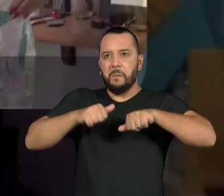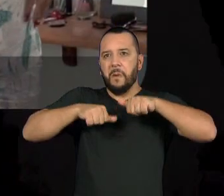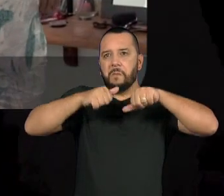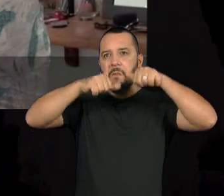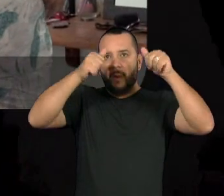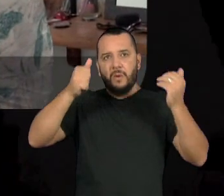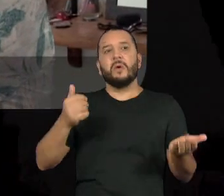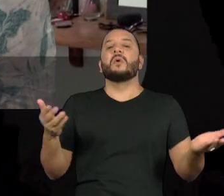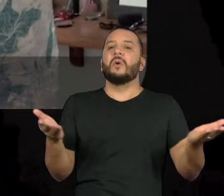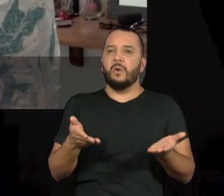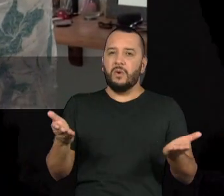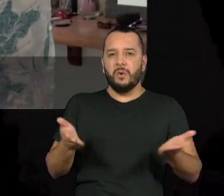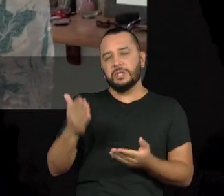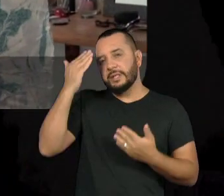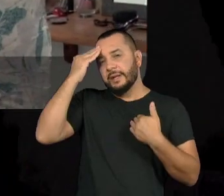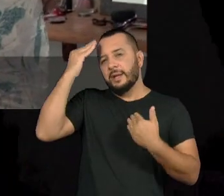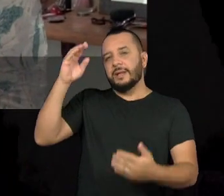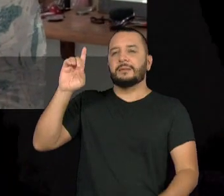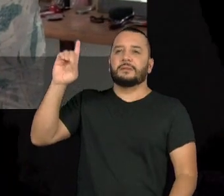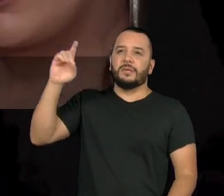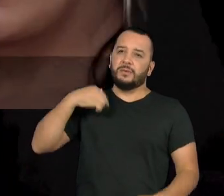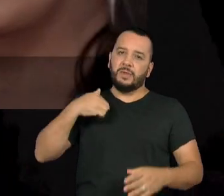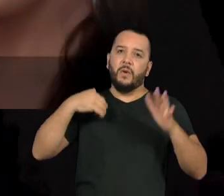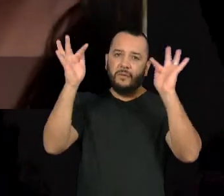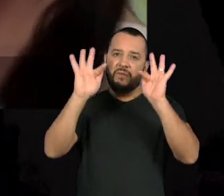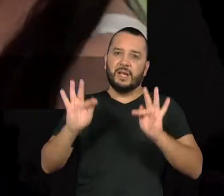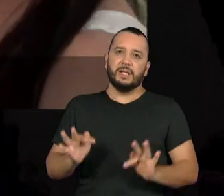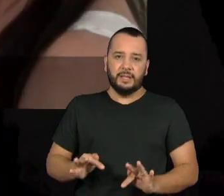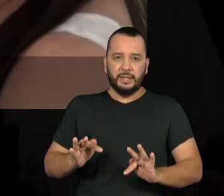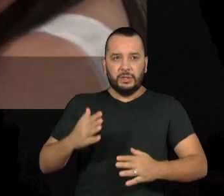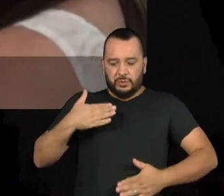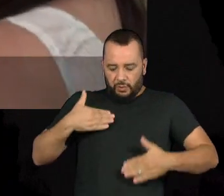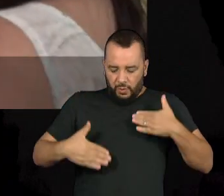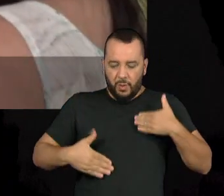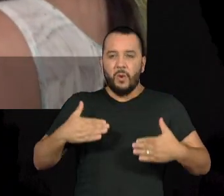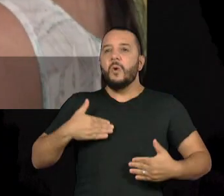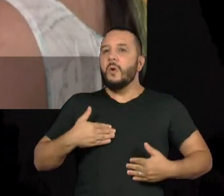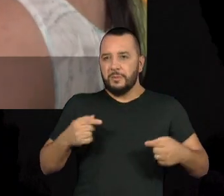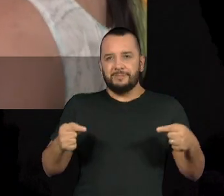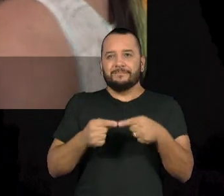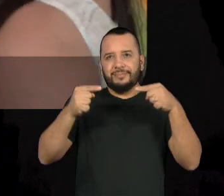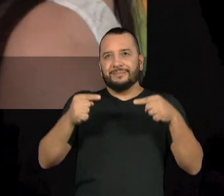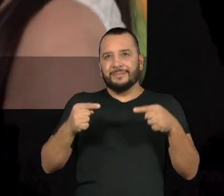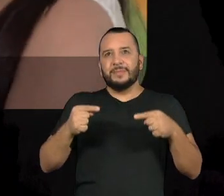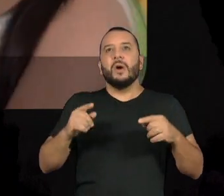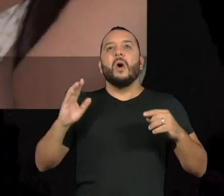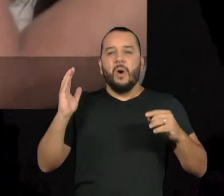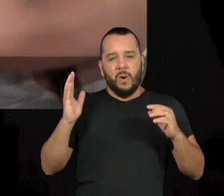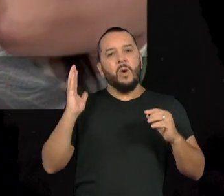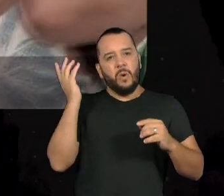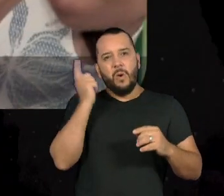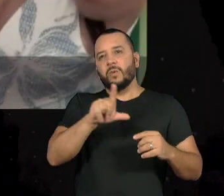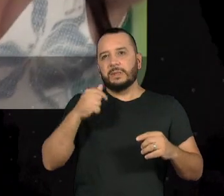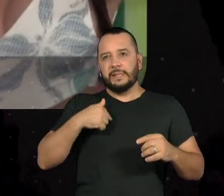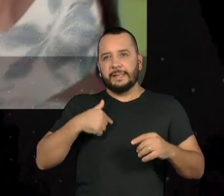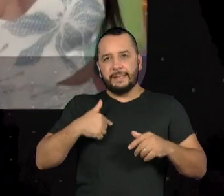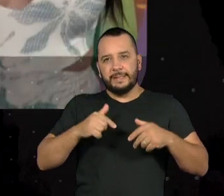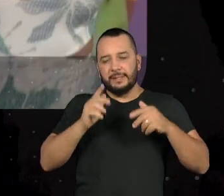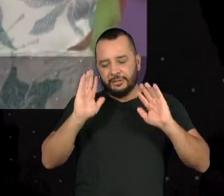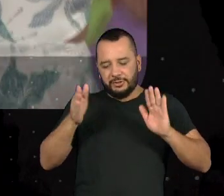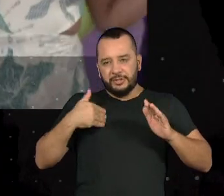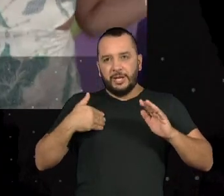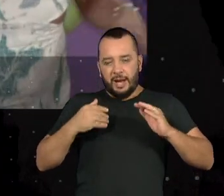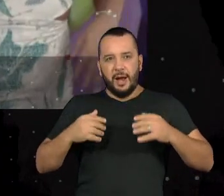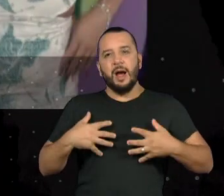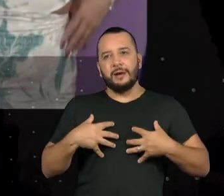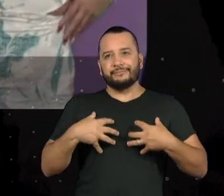Hoje, graças a Deus, eu sou muito feliz com o meu corpo. Consegui realizar tudo o que eu precisava, que